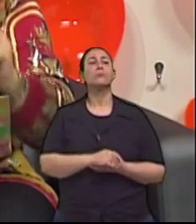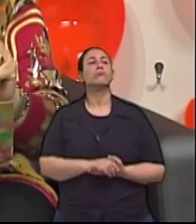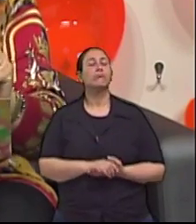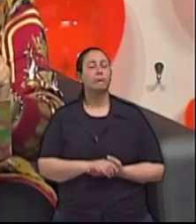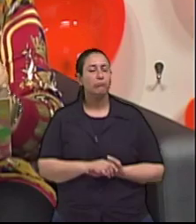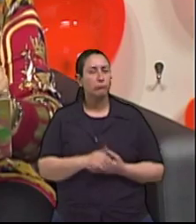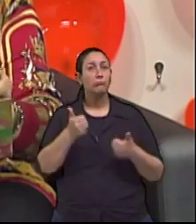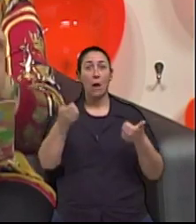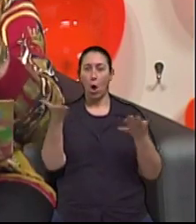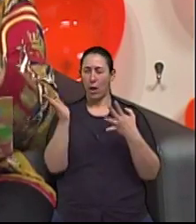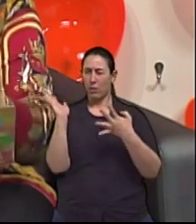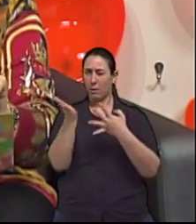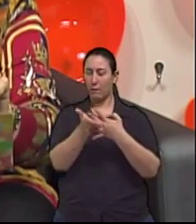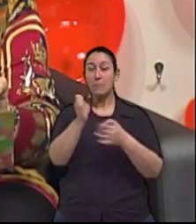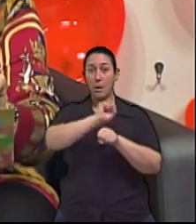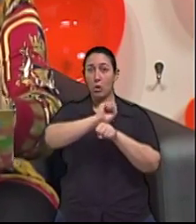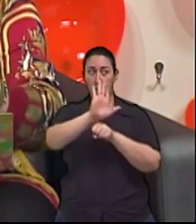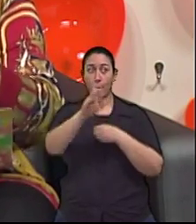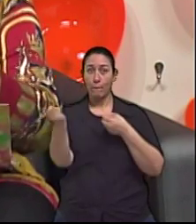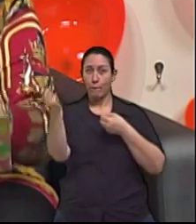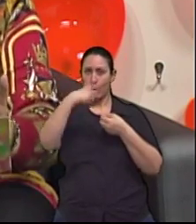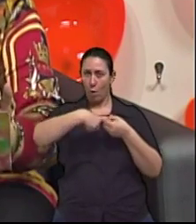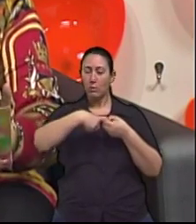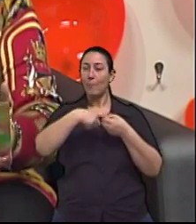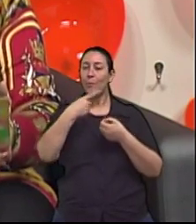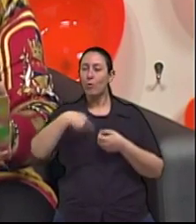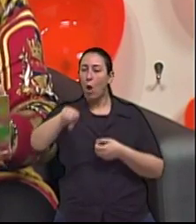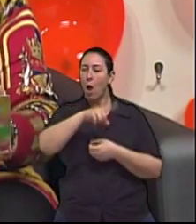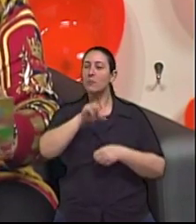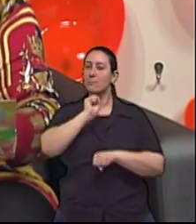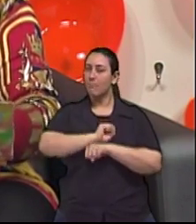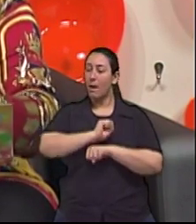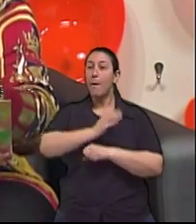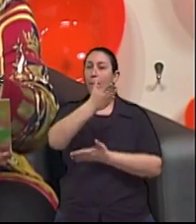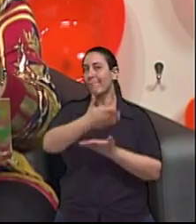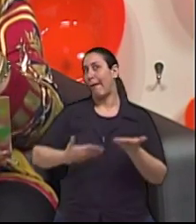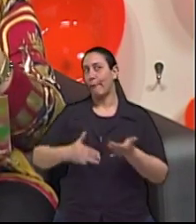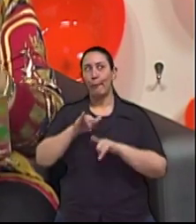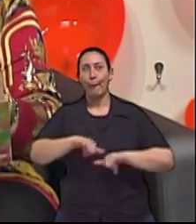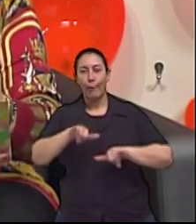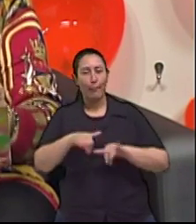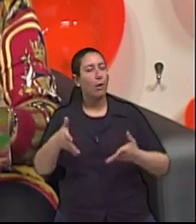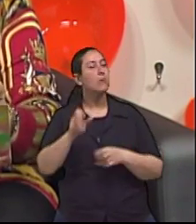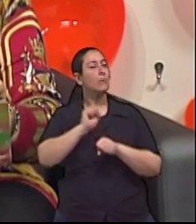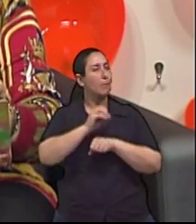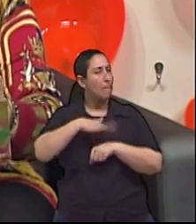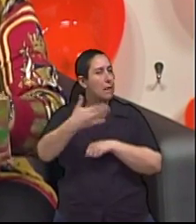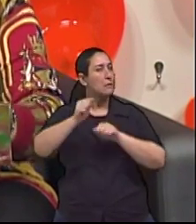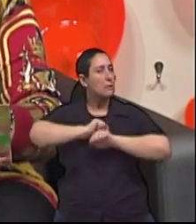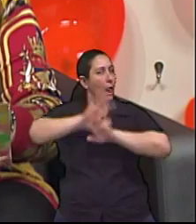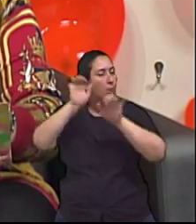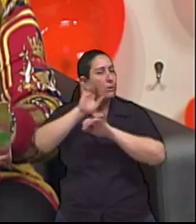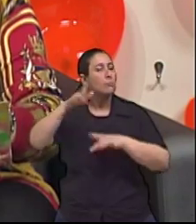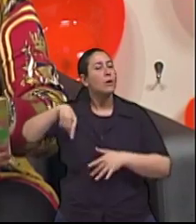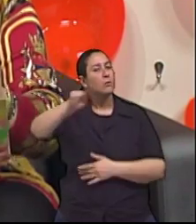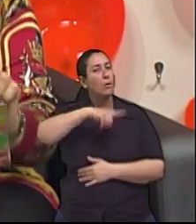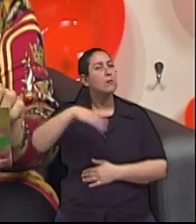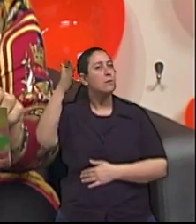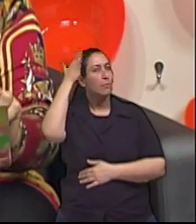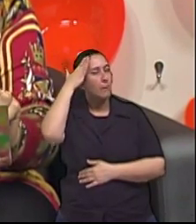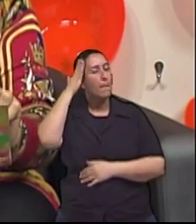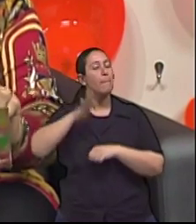hora do nosso intervalinho. A gente já volta, estamos só na metade do programa para esclarecer mais e mais, para que a gente tenha